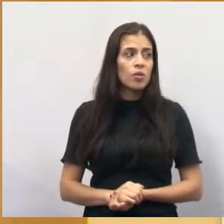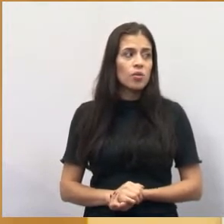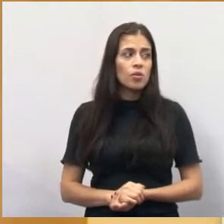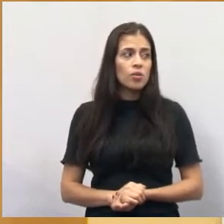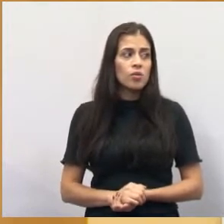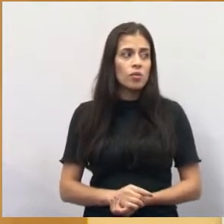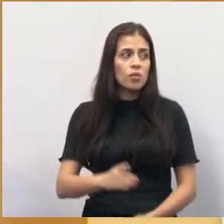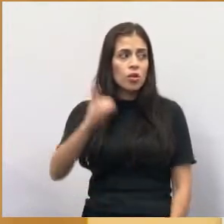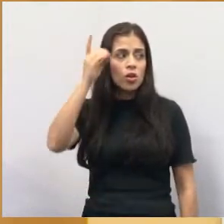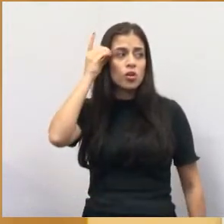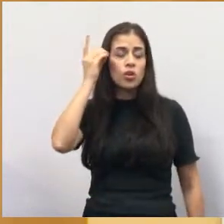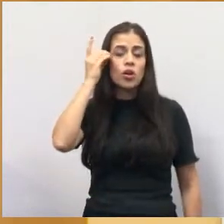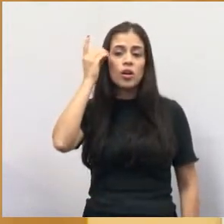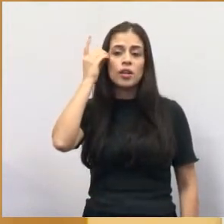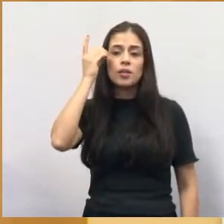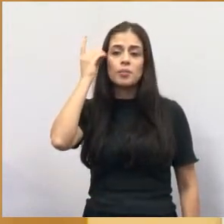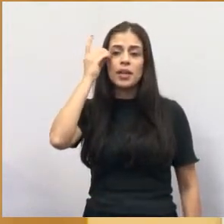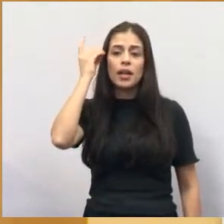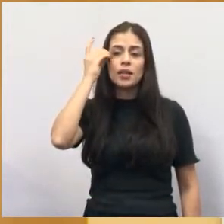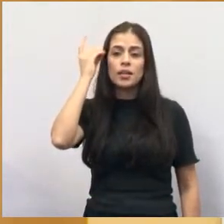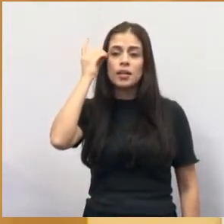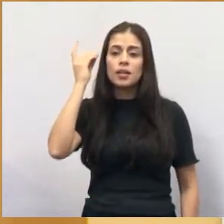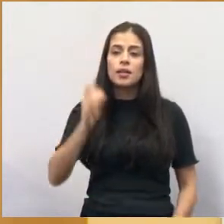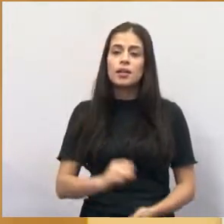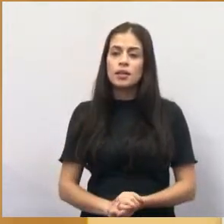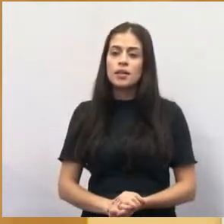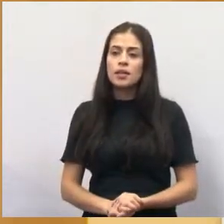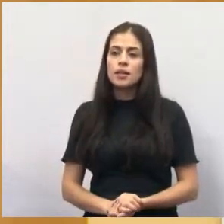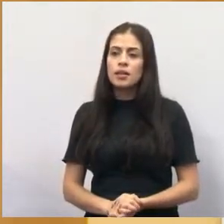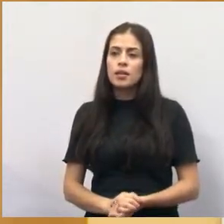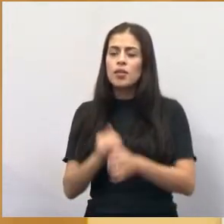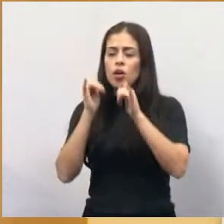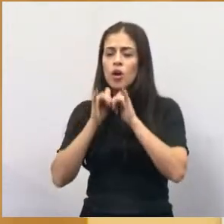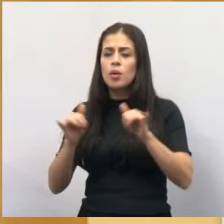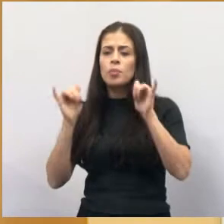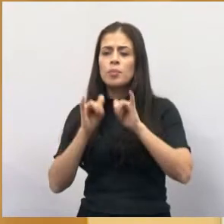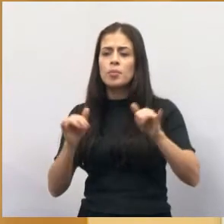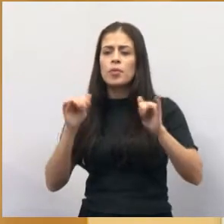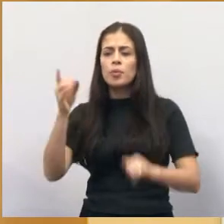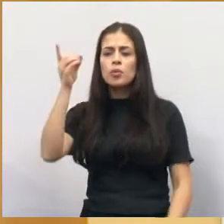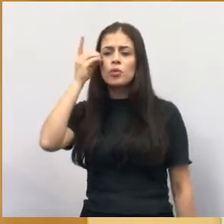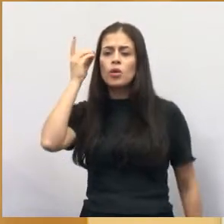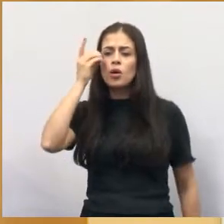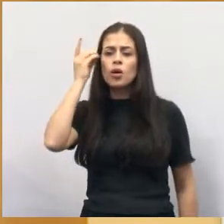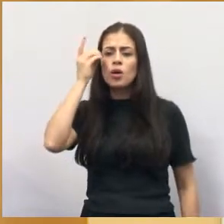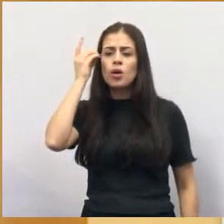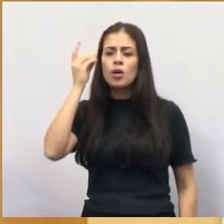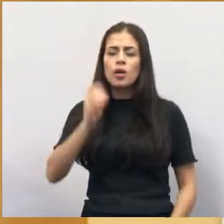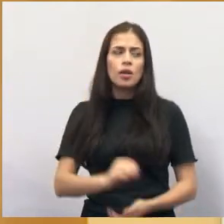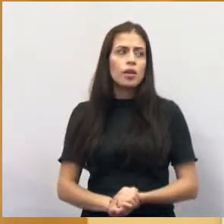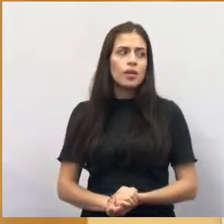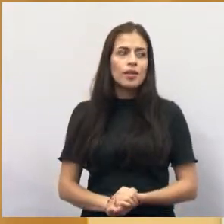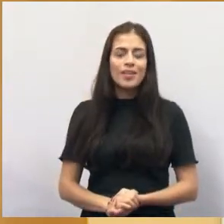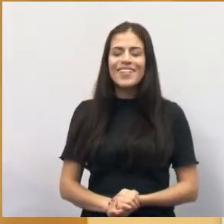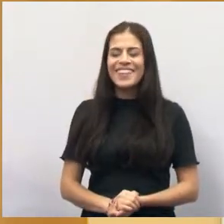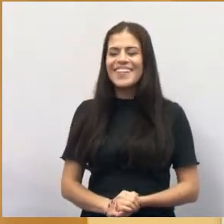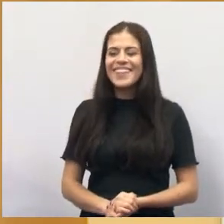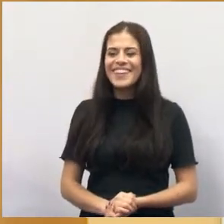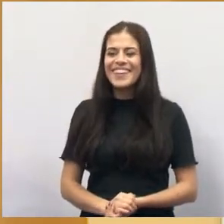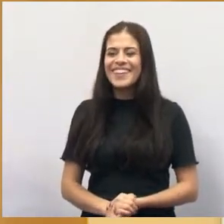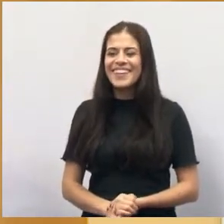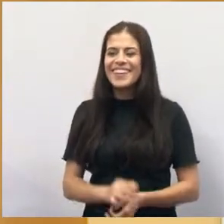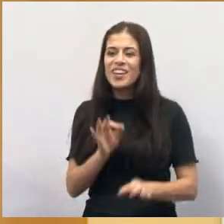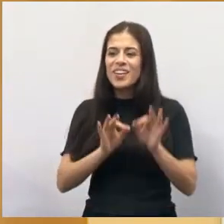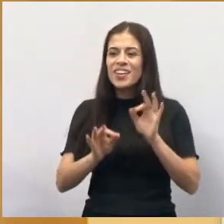pegou onda no bolso Dória, que tinha época. Rodrigo fez muita campanha para o Dória, e olha aqui ó, Justiça manda